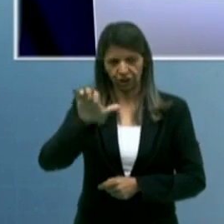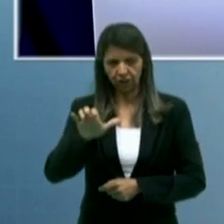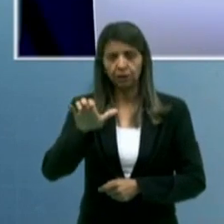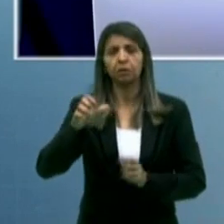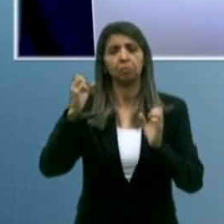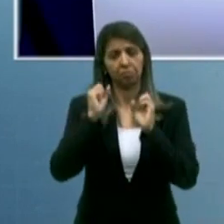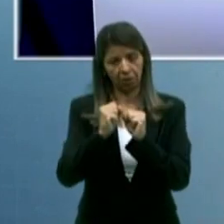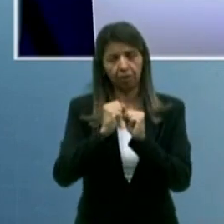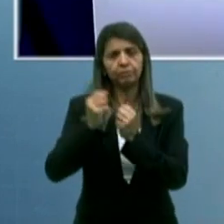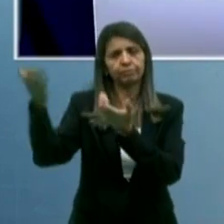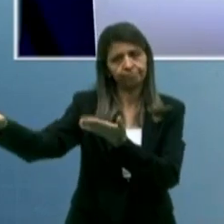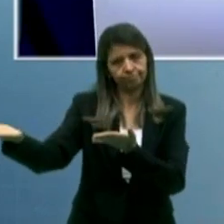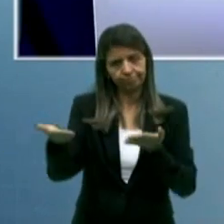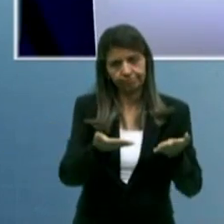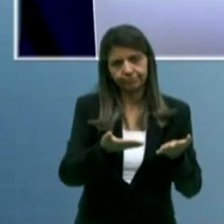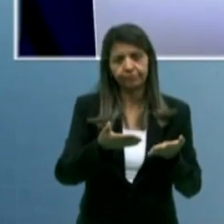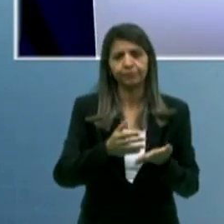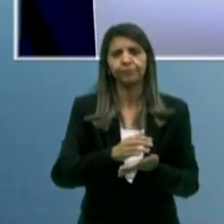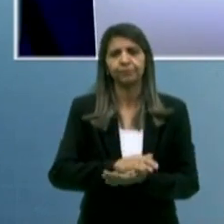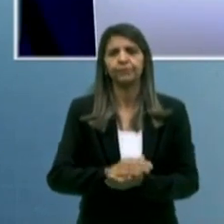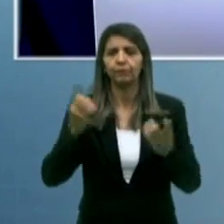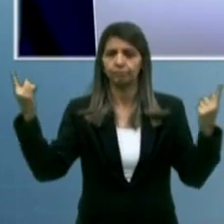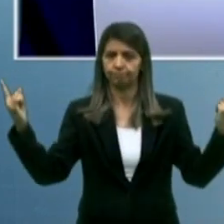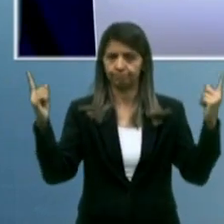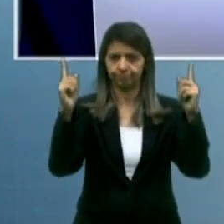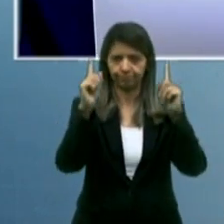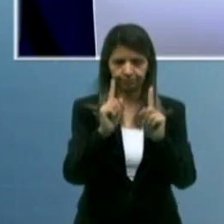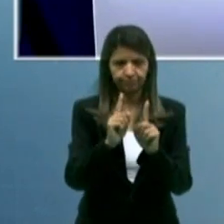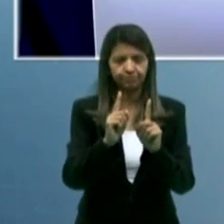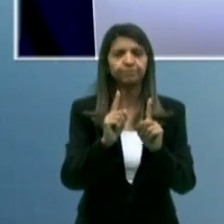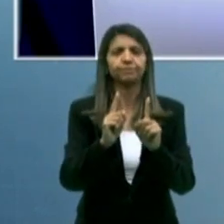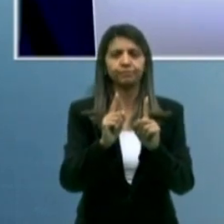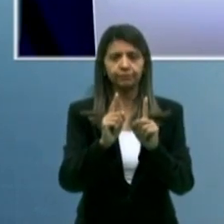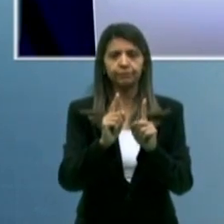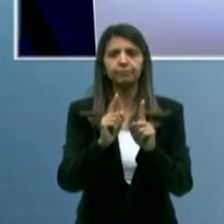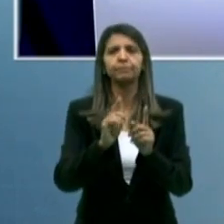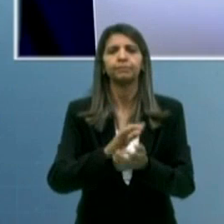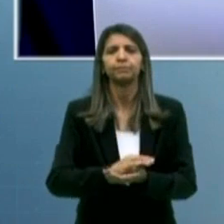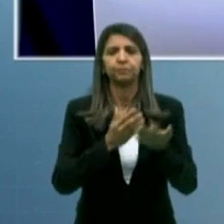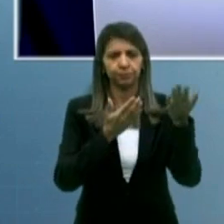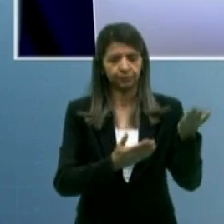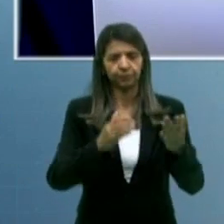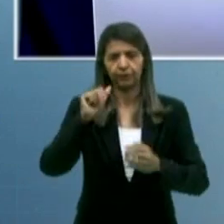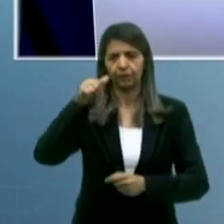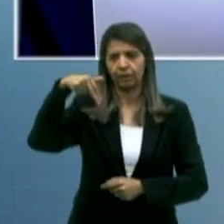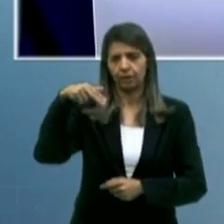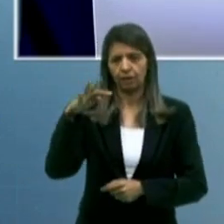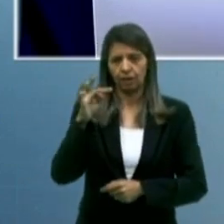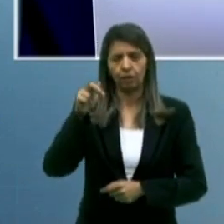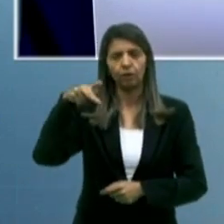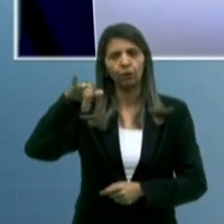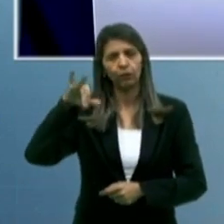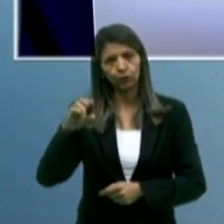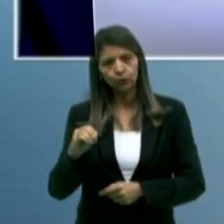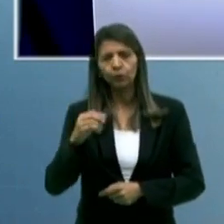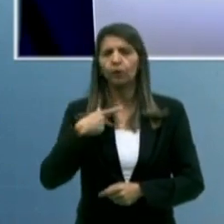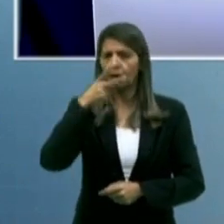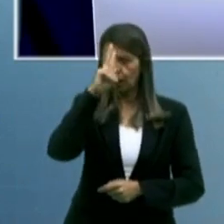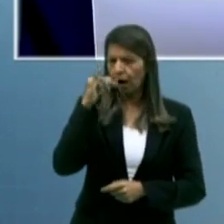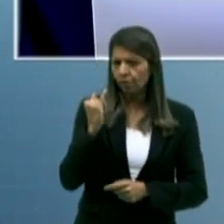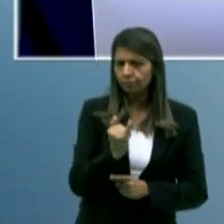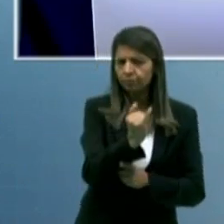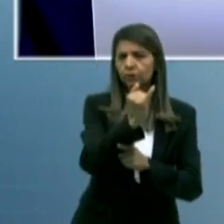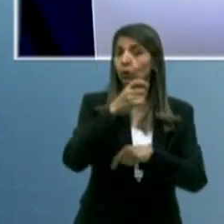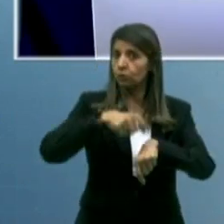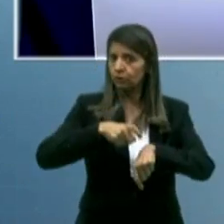nosso cenário para debater com o candidato Antônio Nascimento. Lembrando que a sua pergunta, Antônio, terá